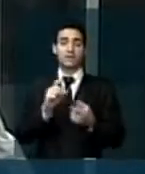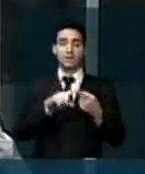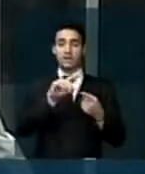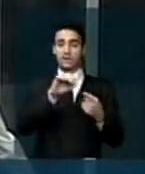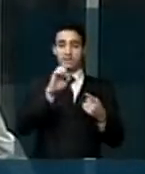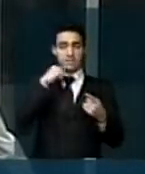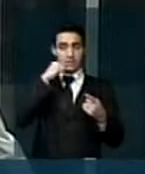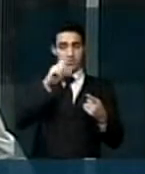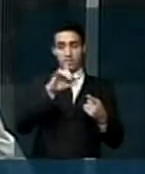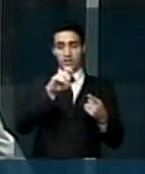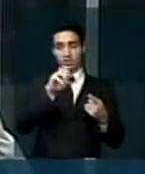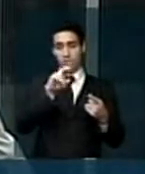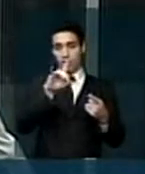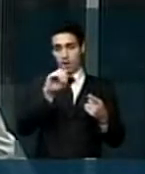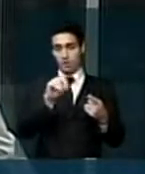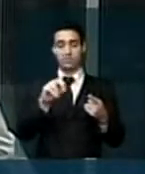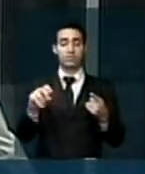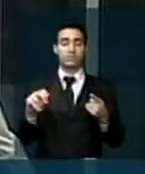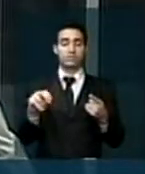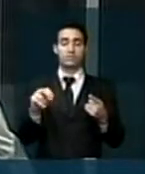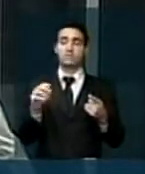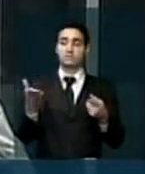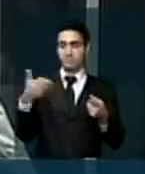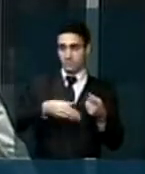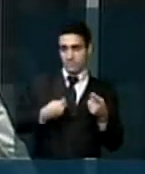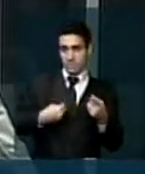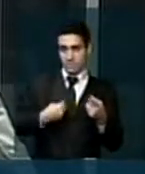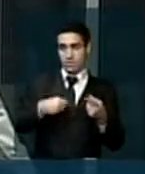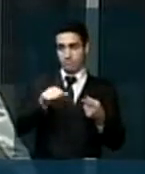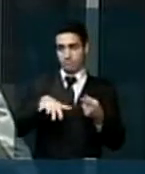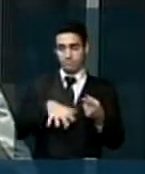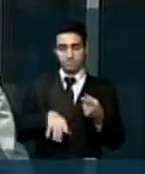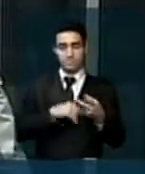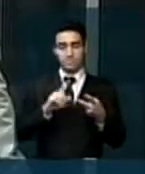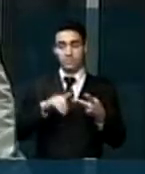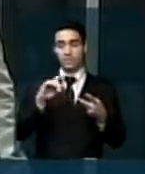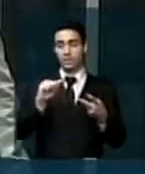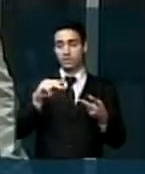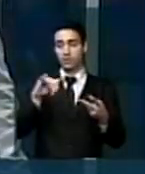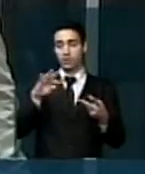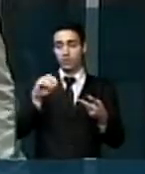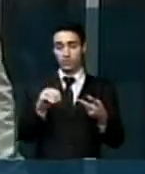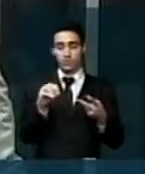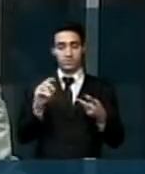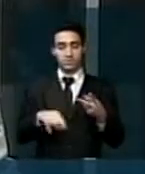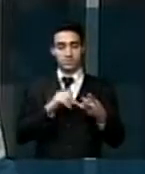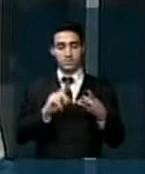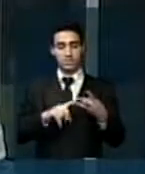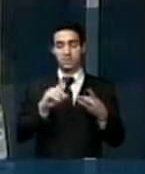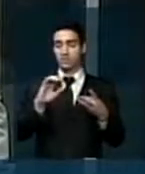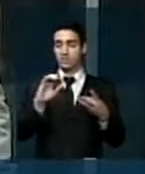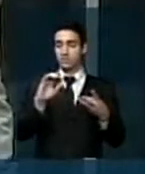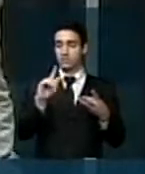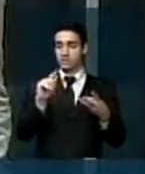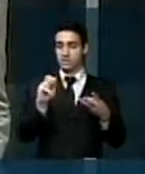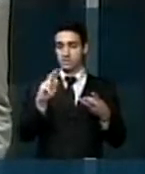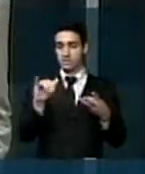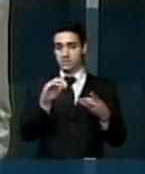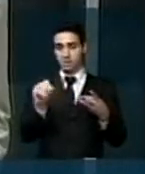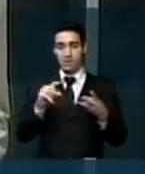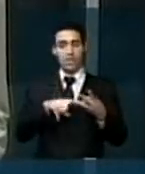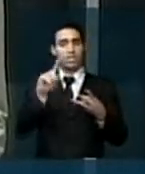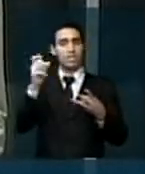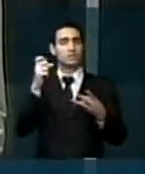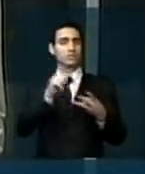Amorim, do PSC de Sergipe, que também vem prestigiar esta solenidade, o Antônio Monteiro Neto e o doutor Jouto Garcia, ex